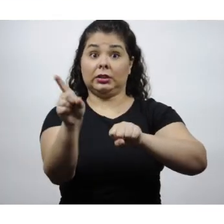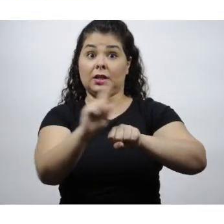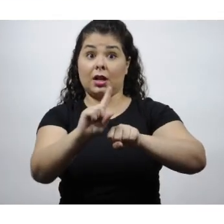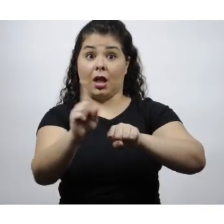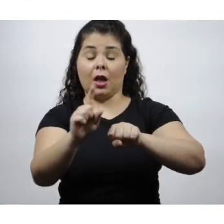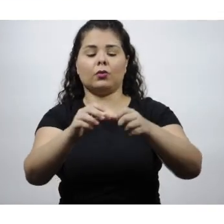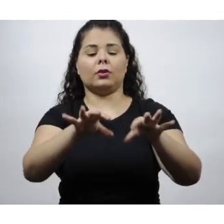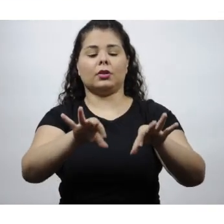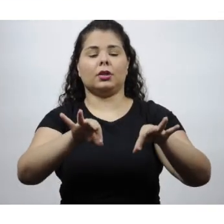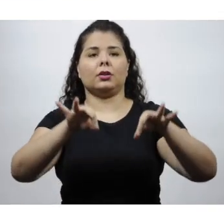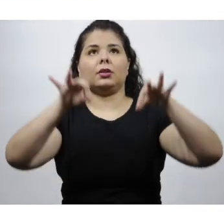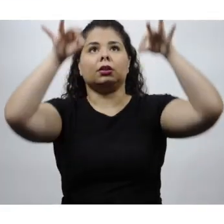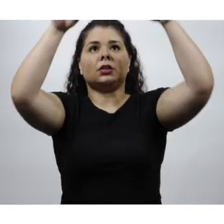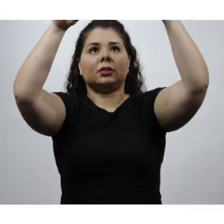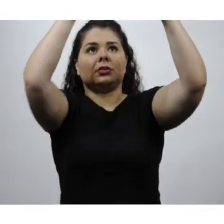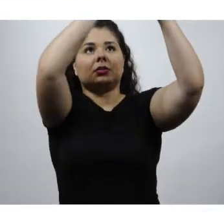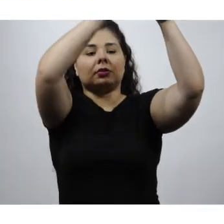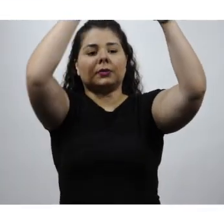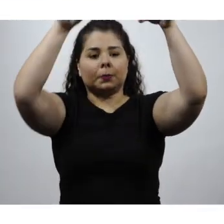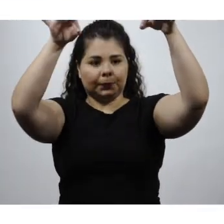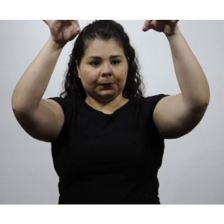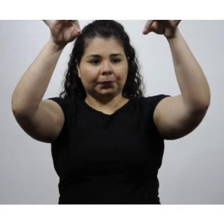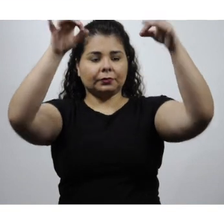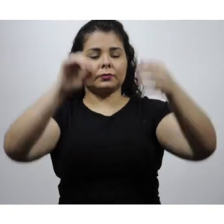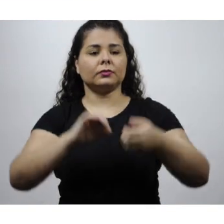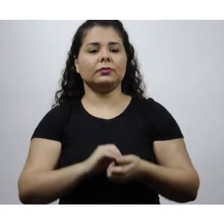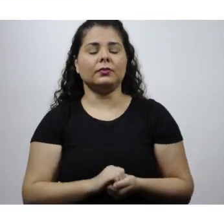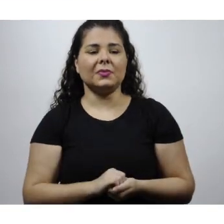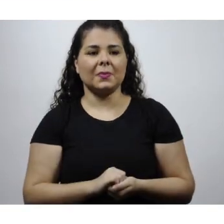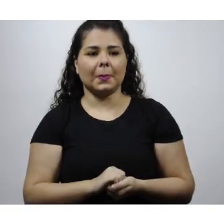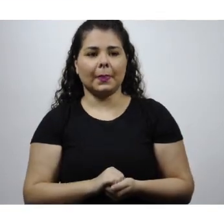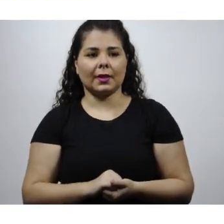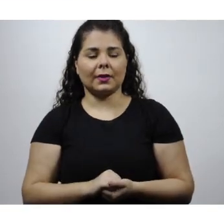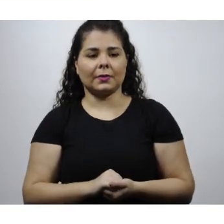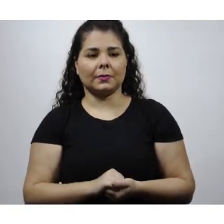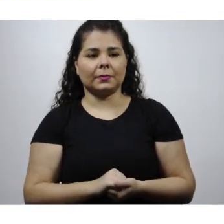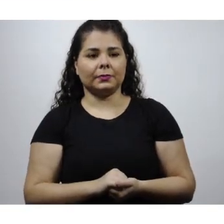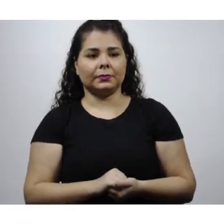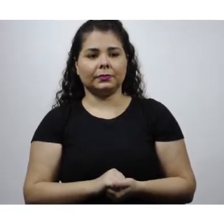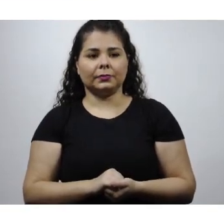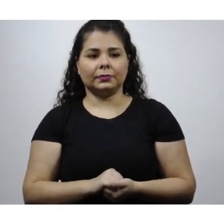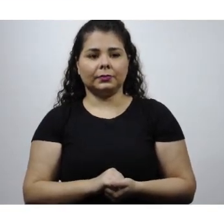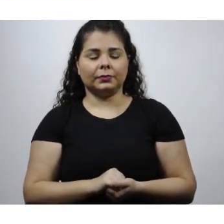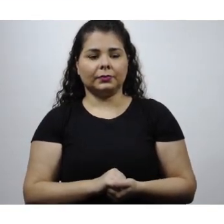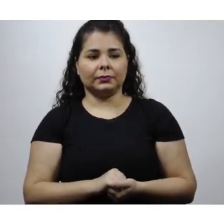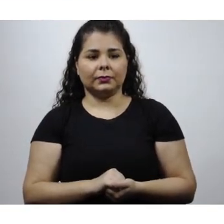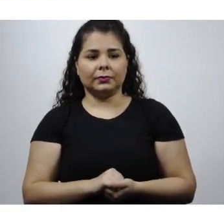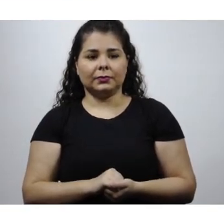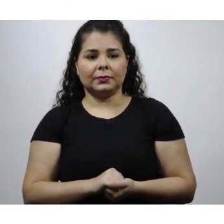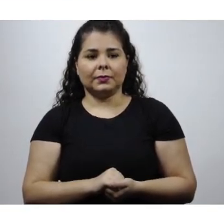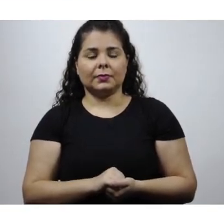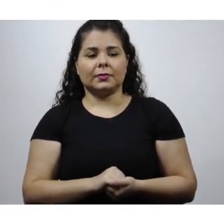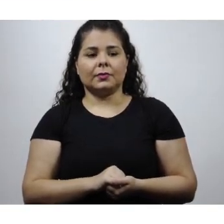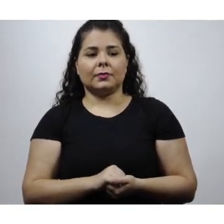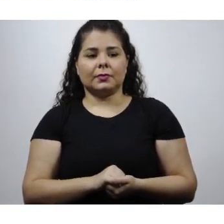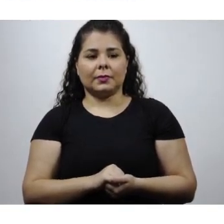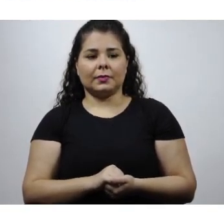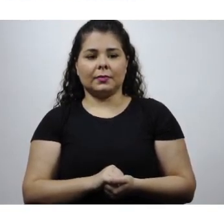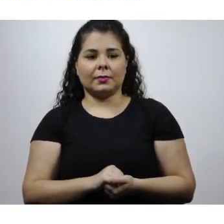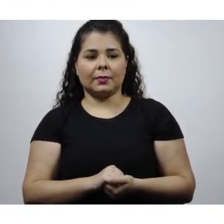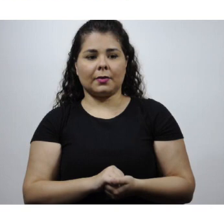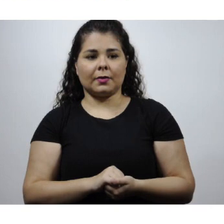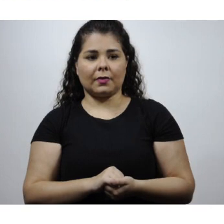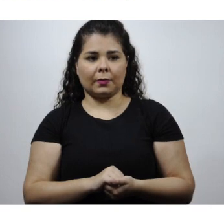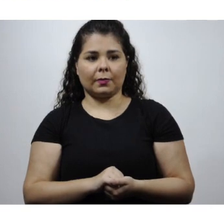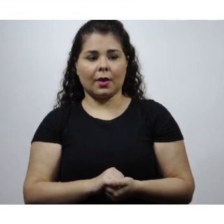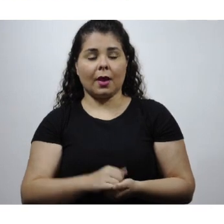ou uma mistura de 25 ml de água sanitária para 1 litro de água. Deixe de molho por 30 minutos. Enxágue a máscara em água corrente. Não torça e deixe secar.